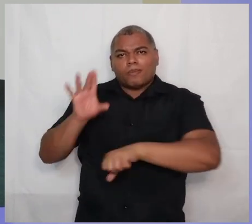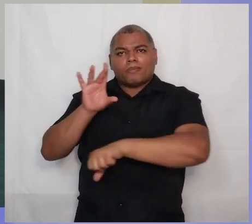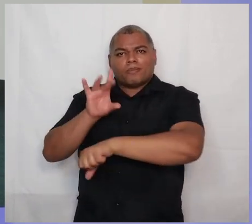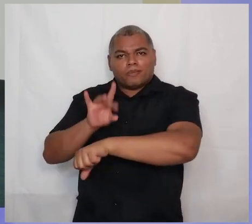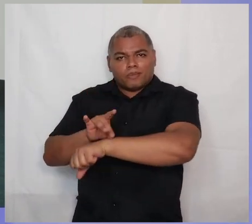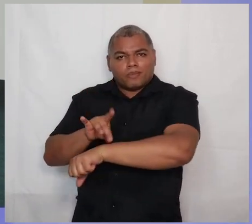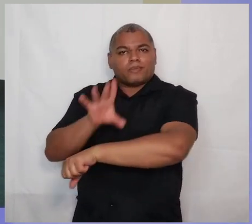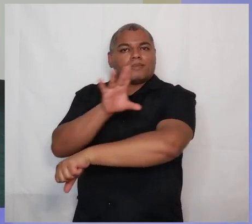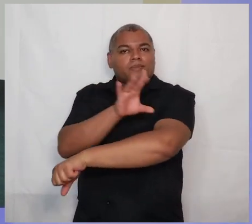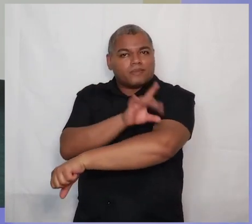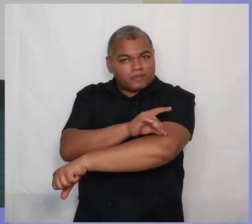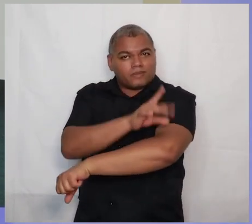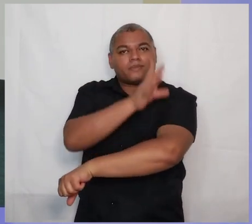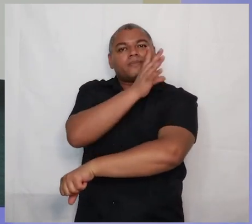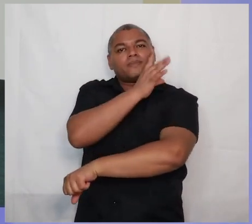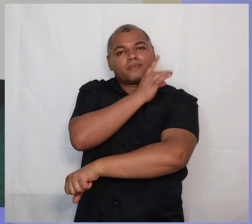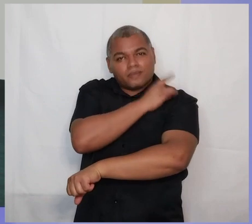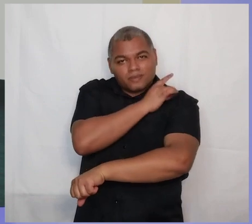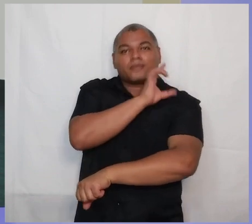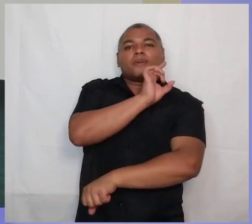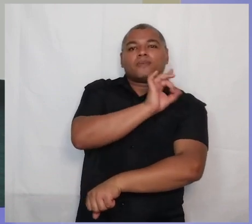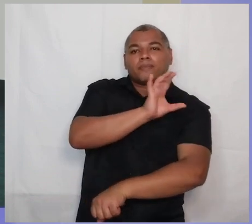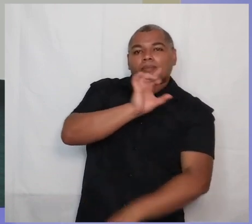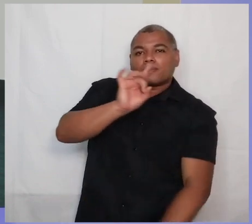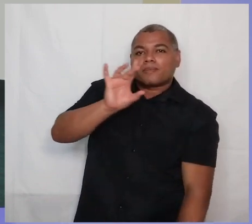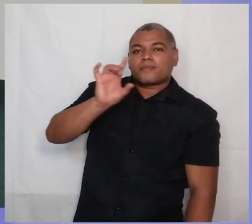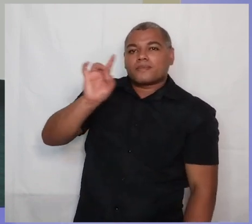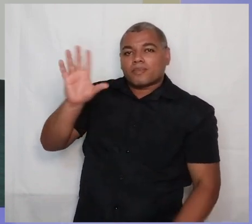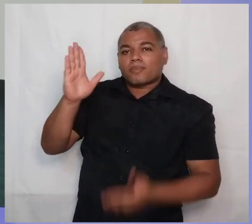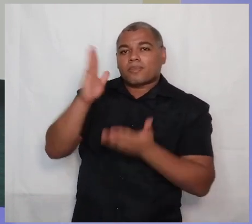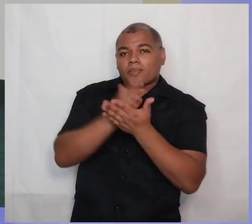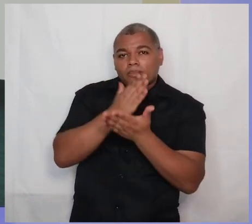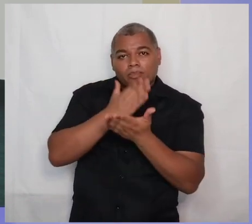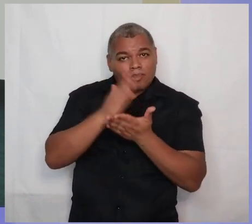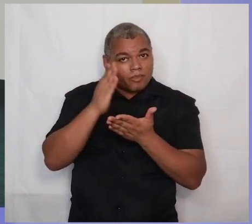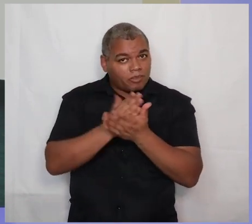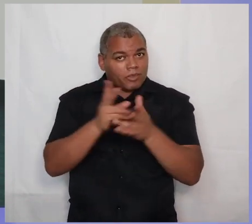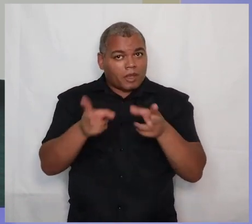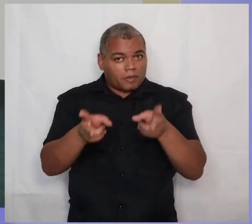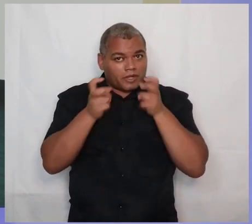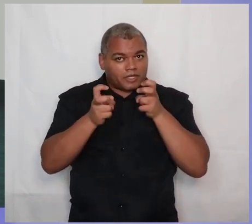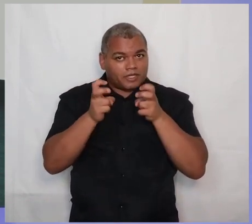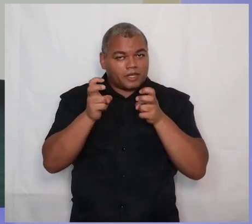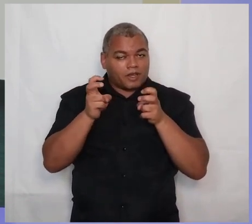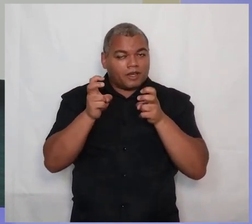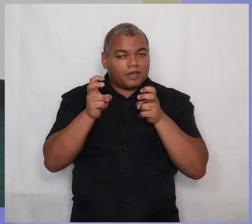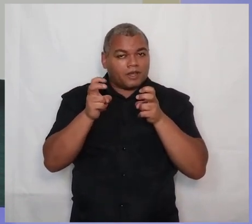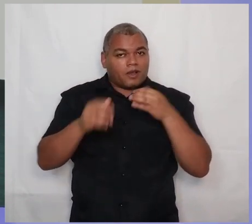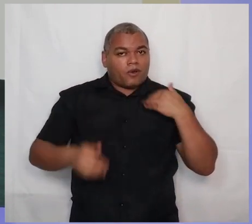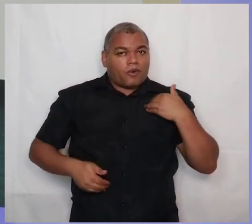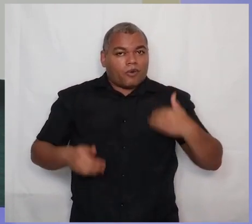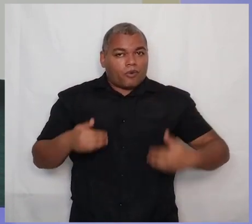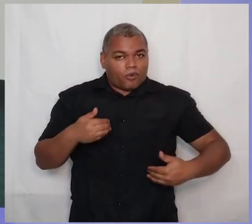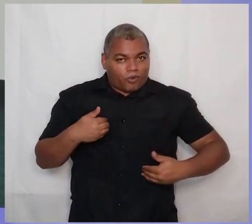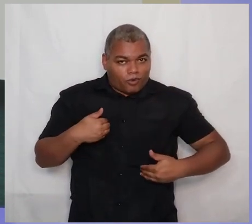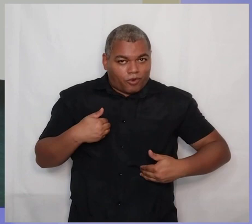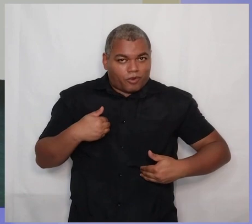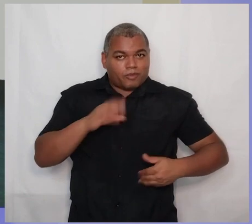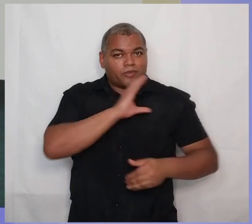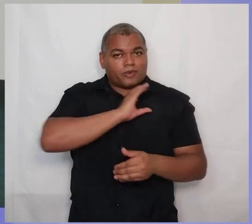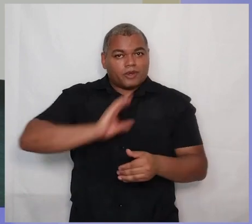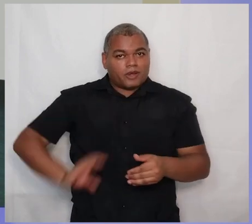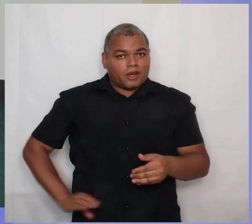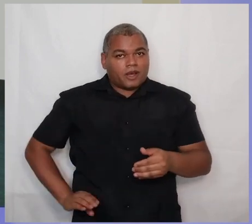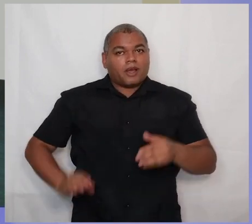segundo a justa cooperação de cada parte. Note, o corpo de Cristo, ele cuida de si mesmo, cada parte